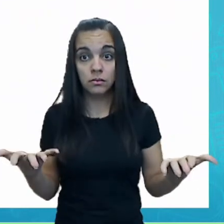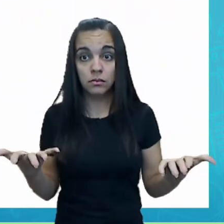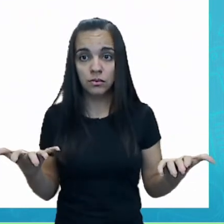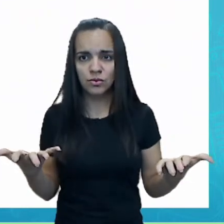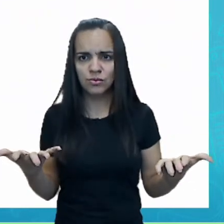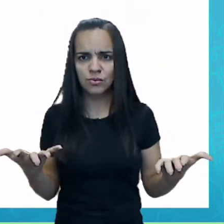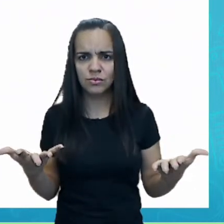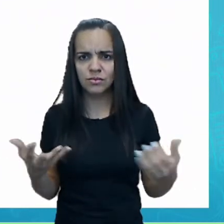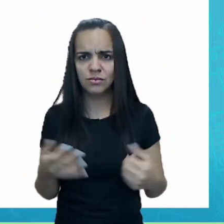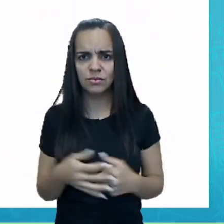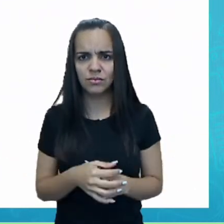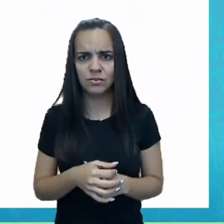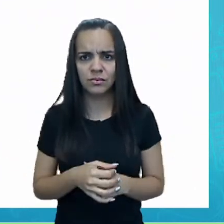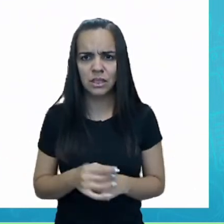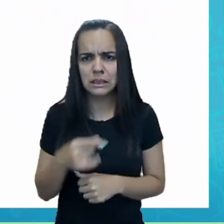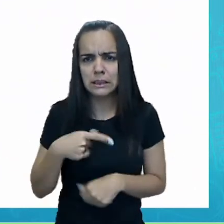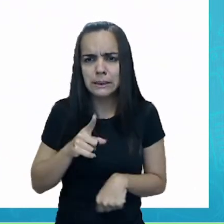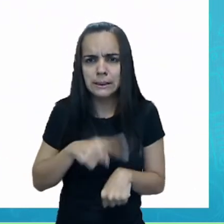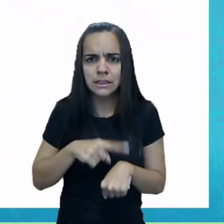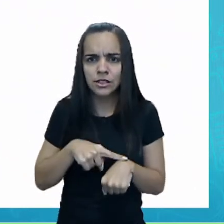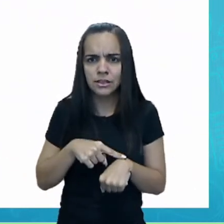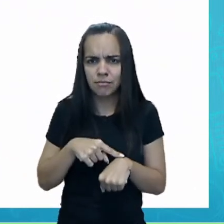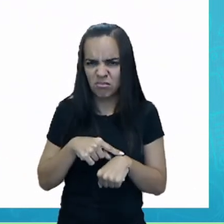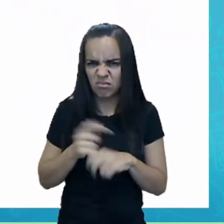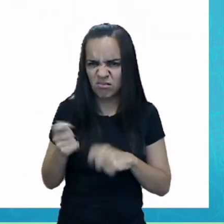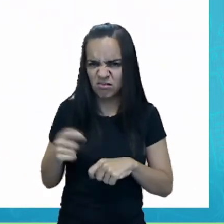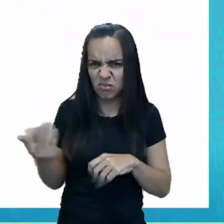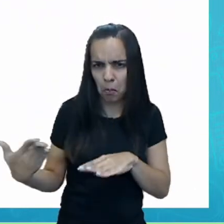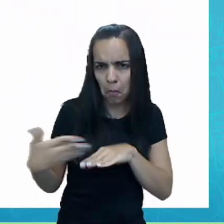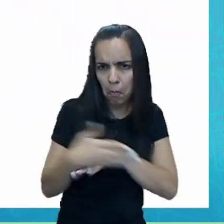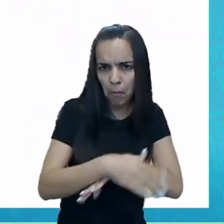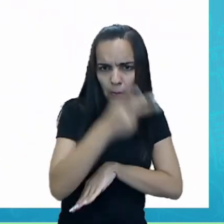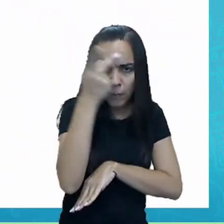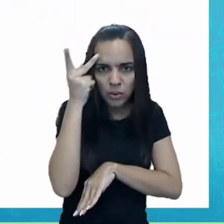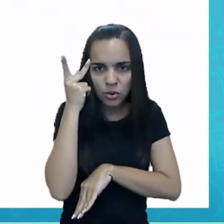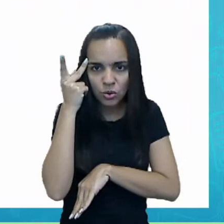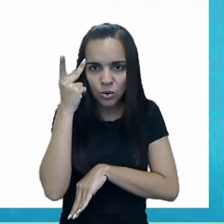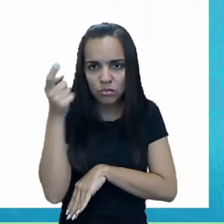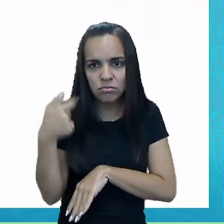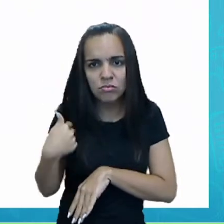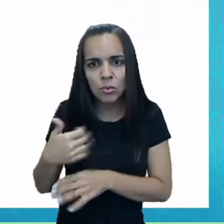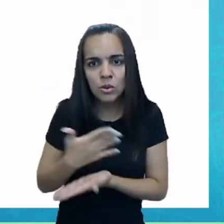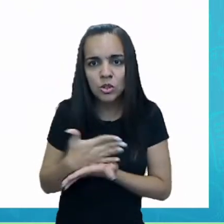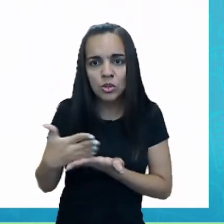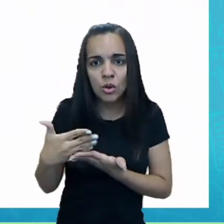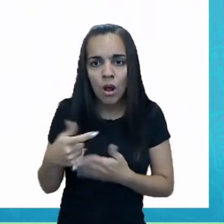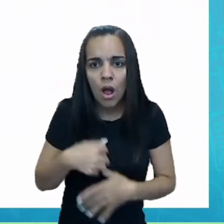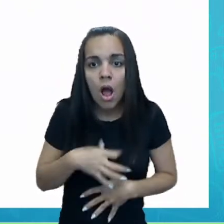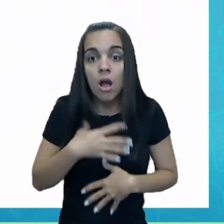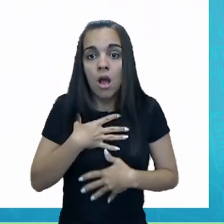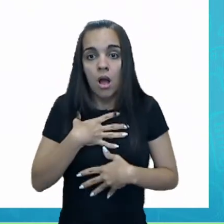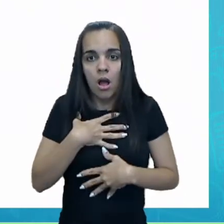tempo demais, alguém chegar, o jacaré bufou e começou a ofegar.